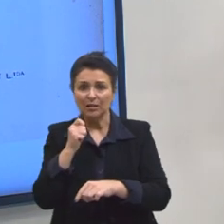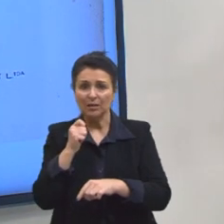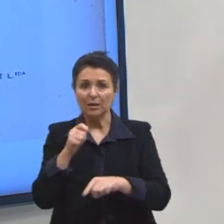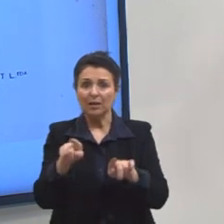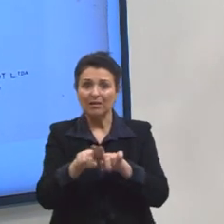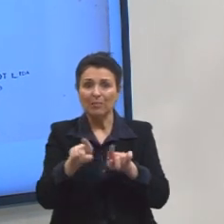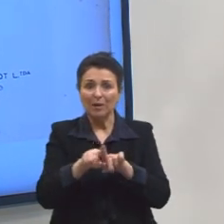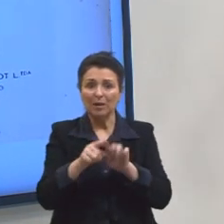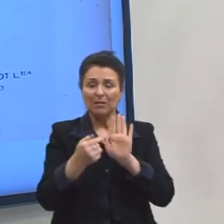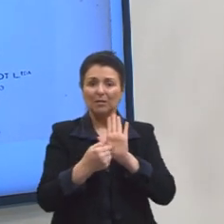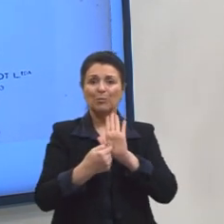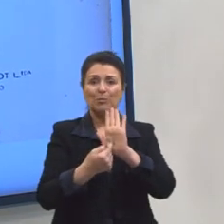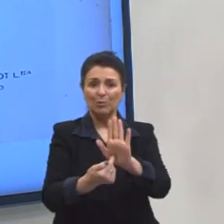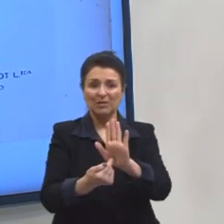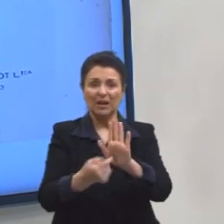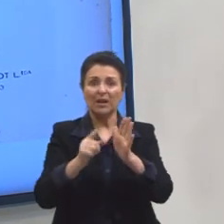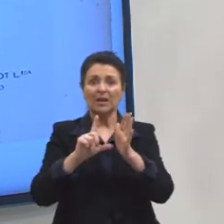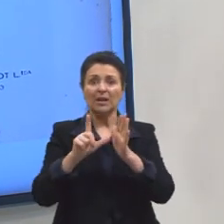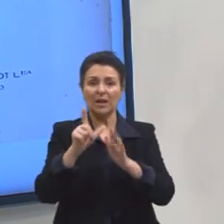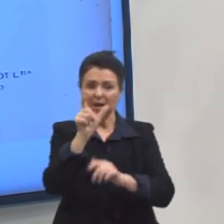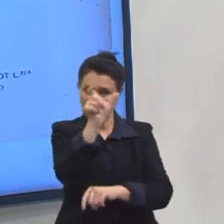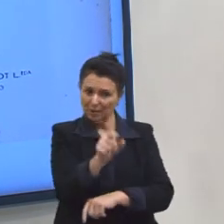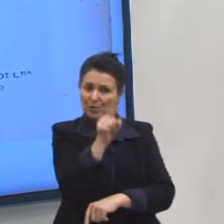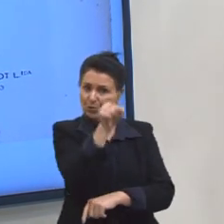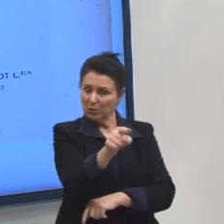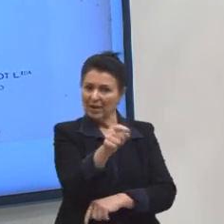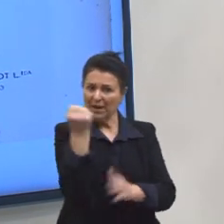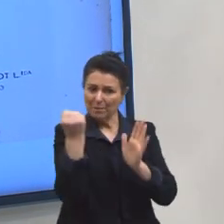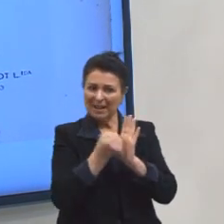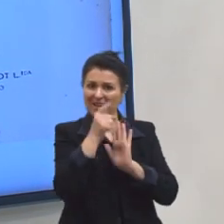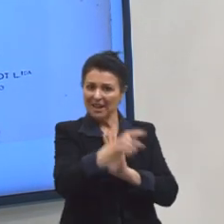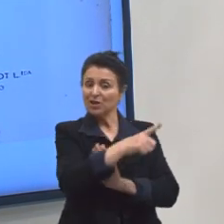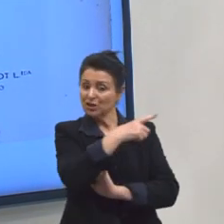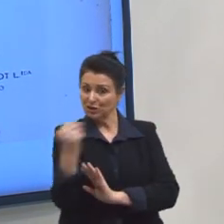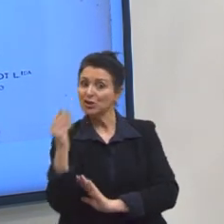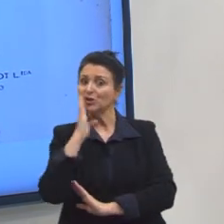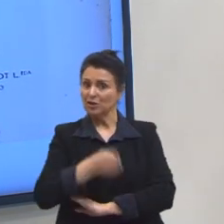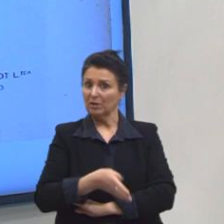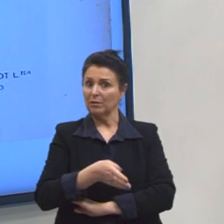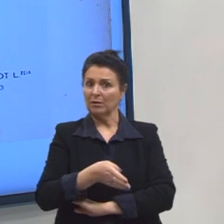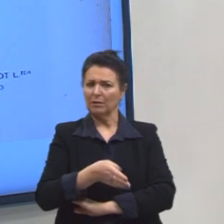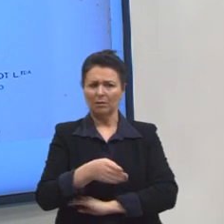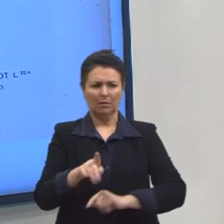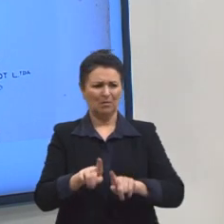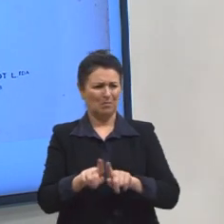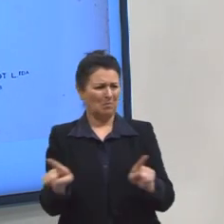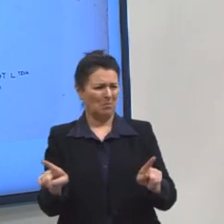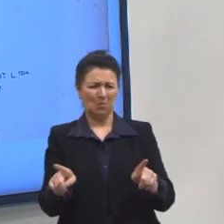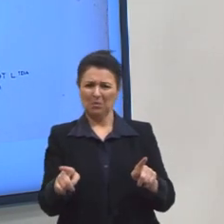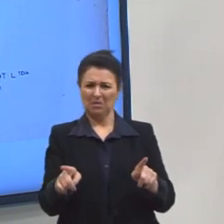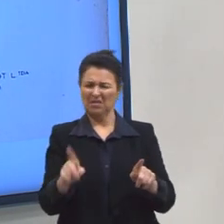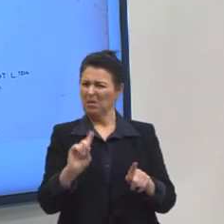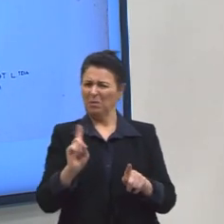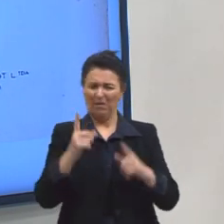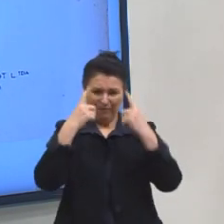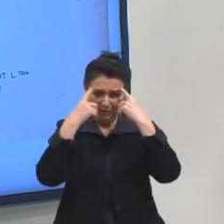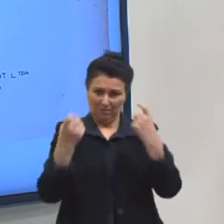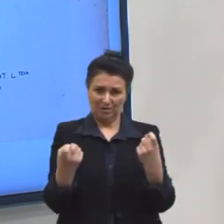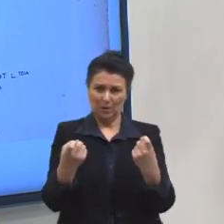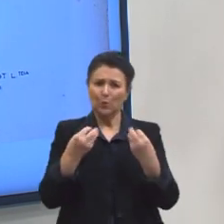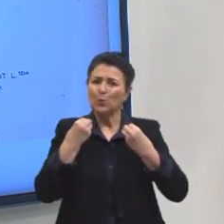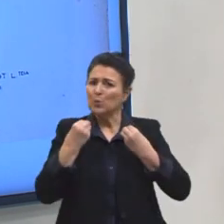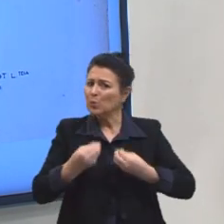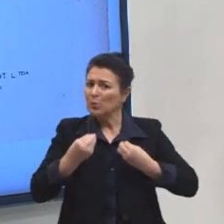como pessoas que já tinham fugido. E logo depois disso, ele diz, ah, mas isso não foi tão violento. Como assim não foi violento?